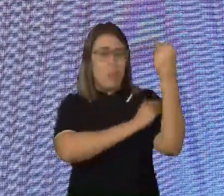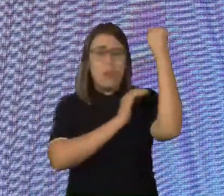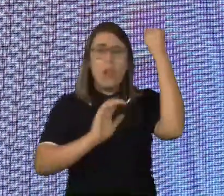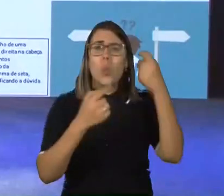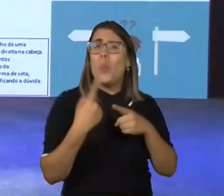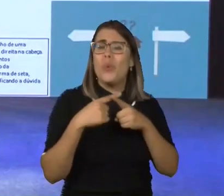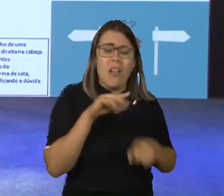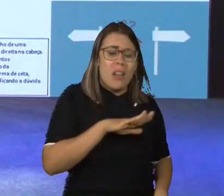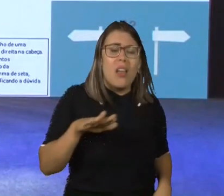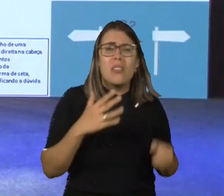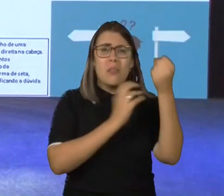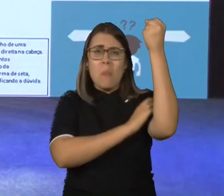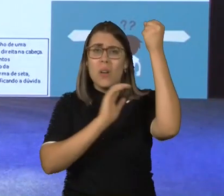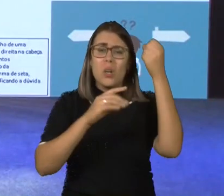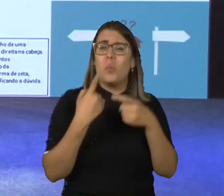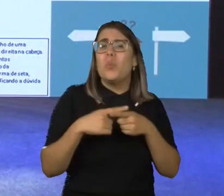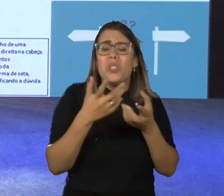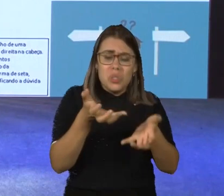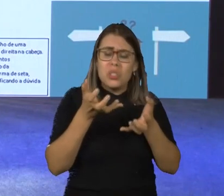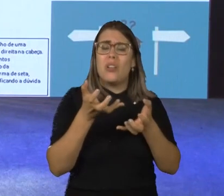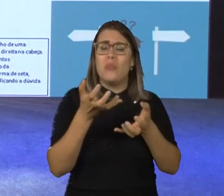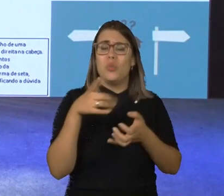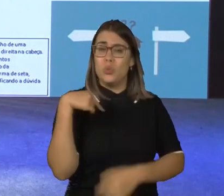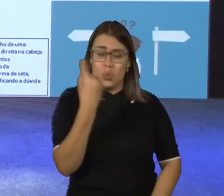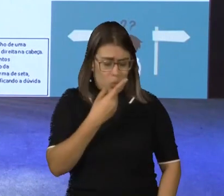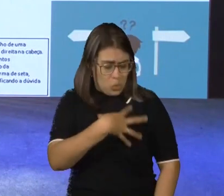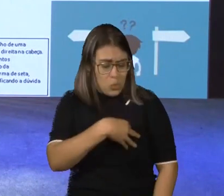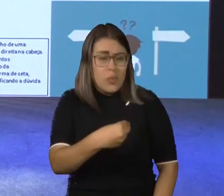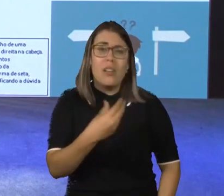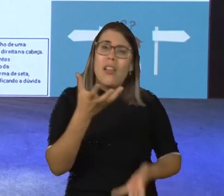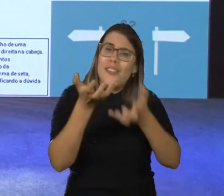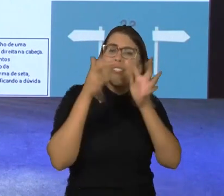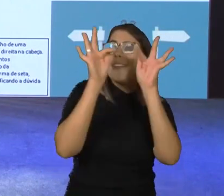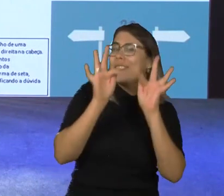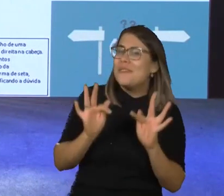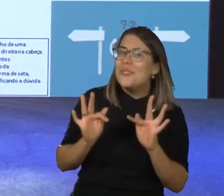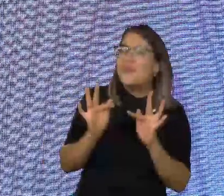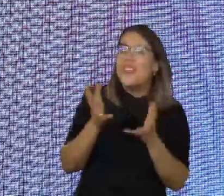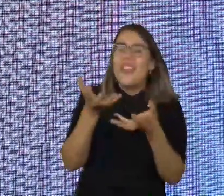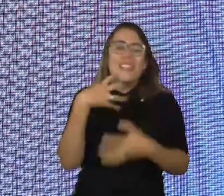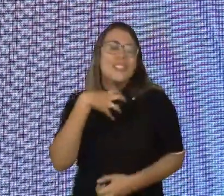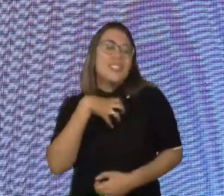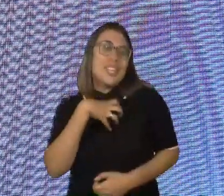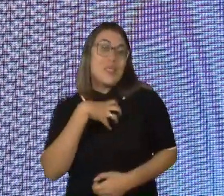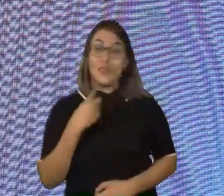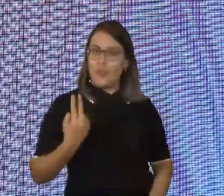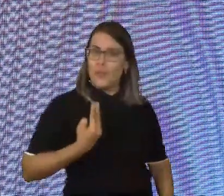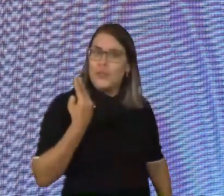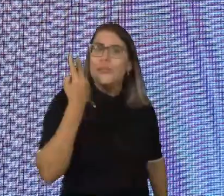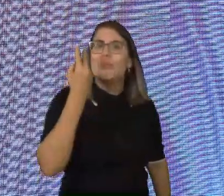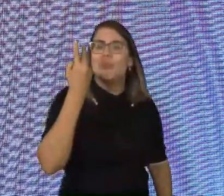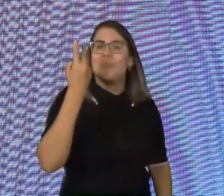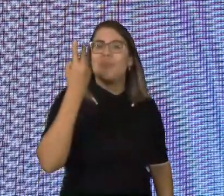O que a gente quer para os nossos filhos, para todos eles? A quer que eles sejam felizes, que se sintam valorizados,